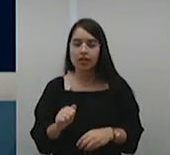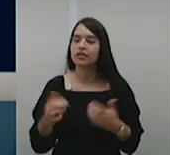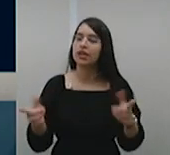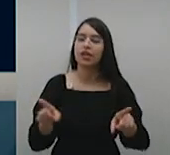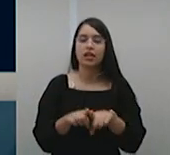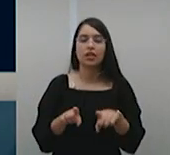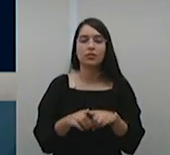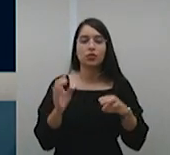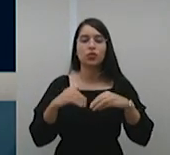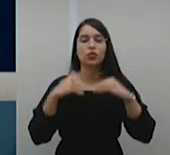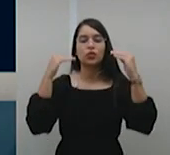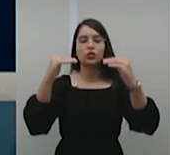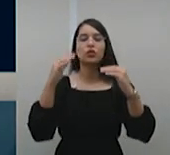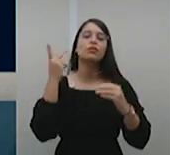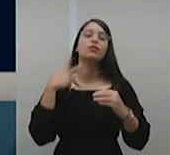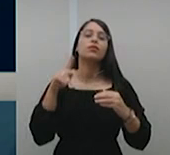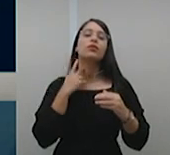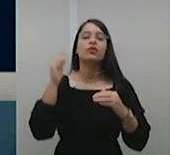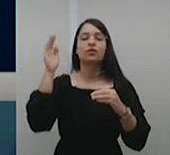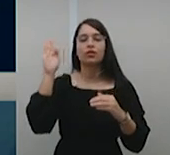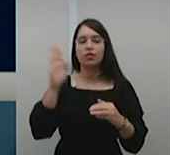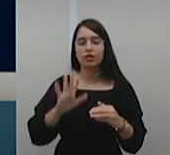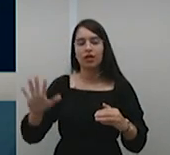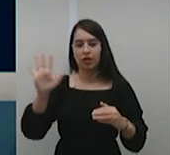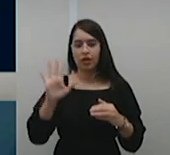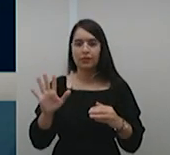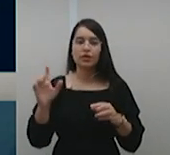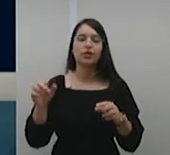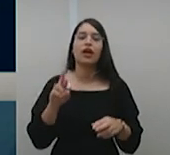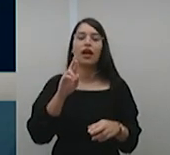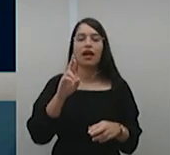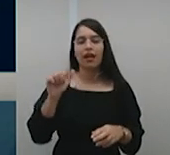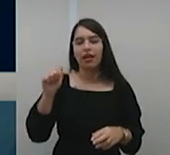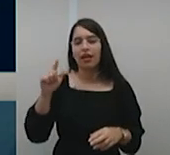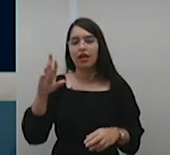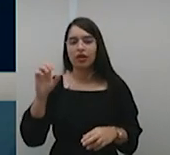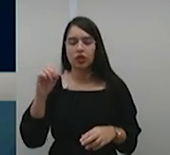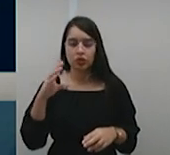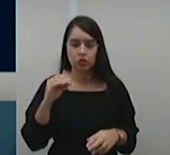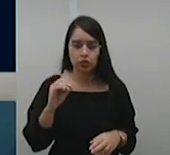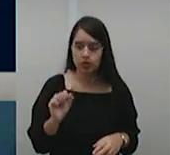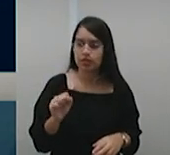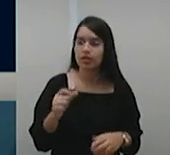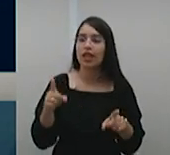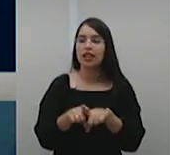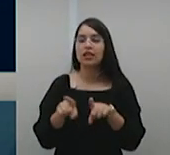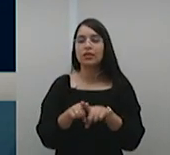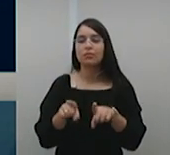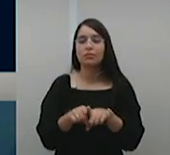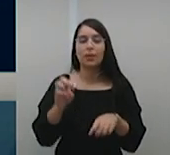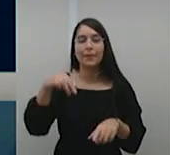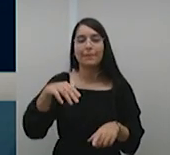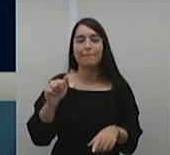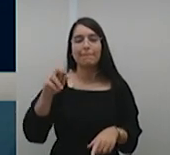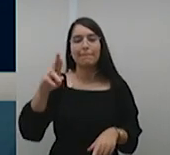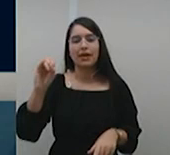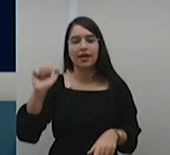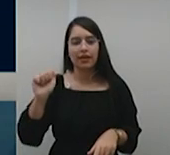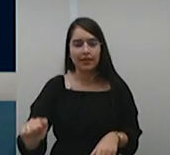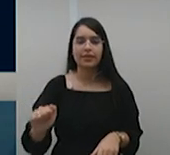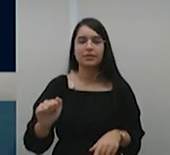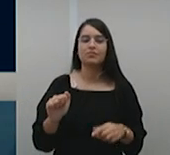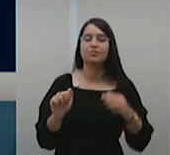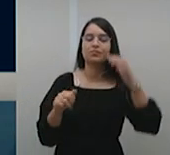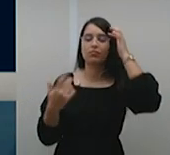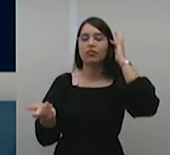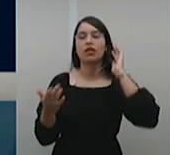da República, excelentíssimo senhor doutor Carlos Frederico Santos, secretária Evânia Maria Soares Rocha. Às 14 horas foi aberta a sessão. Presentes,